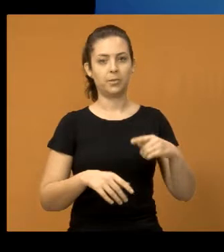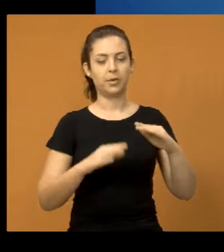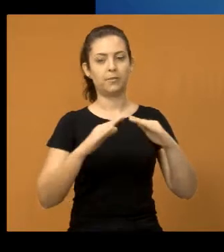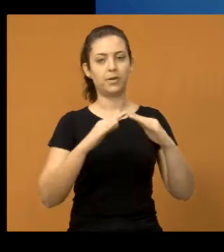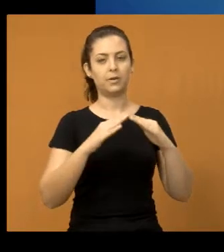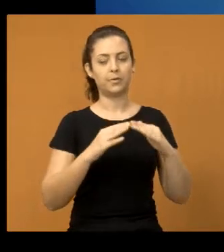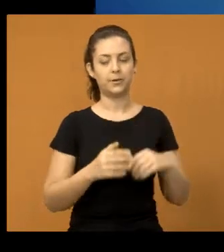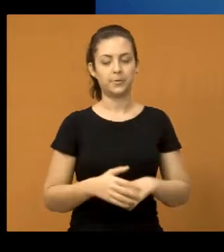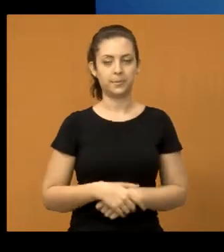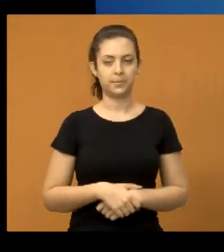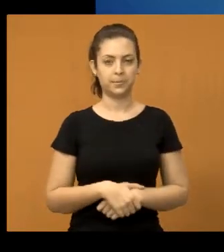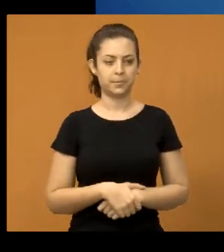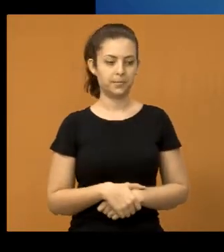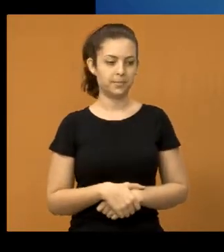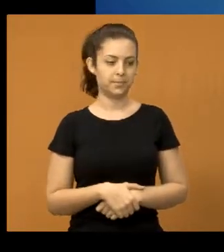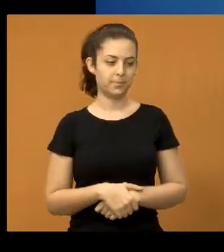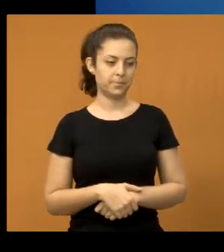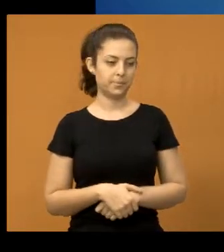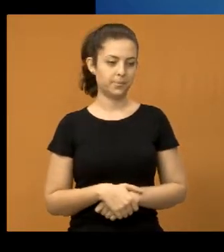do Jardim Colônia.